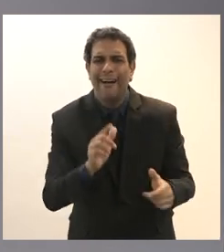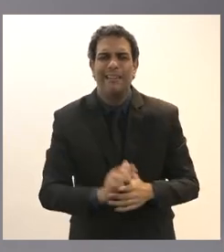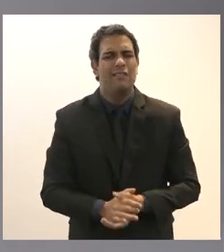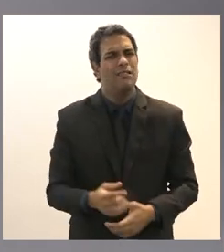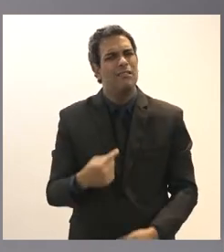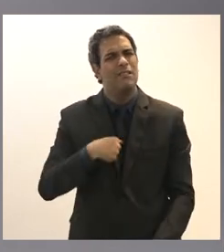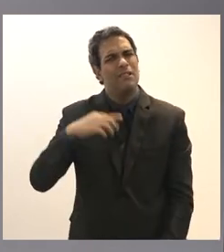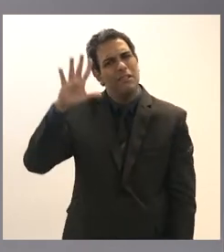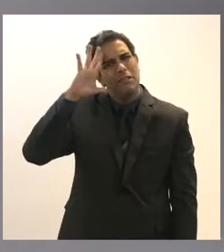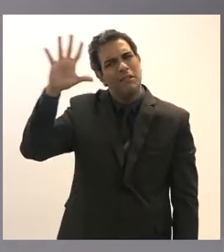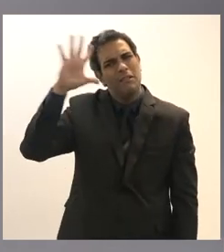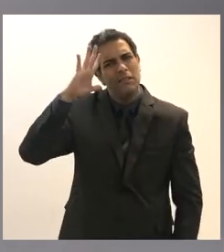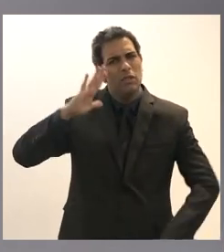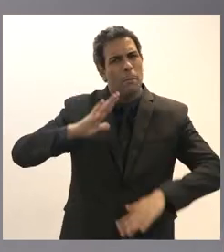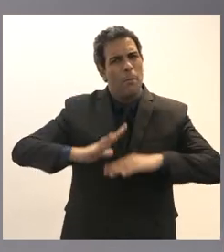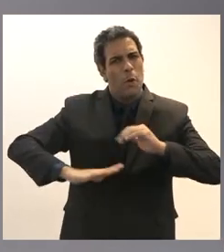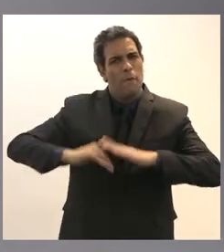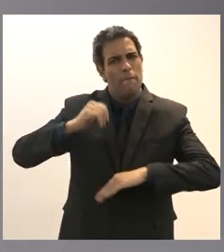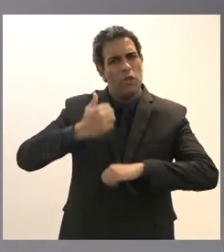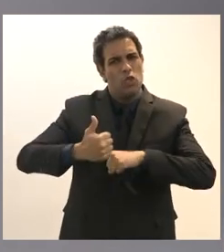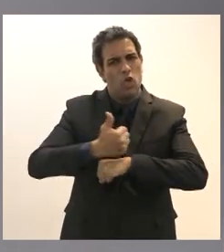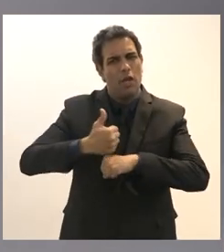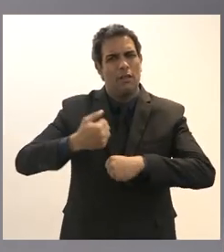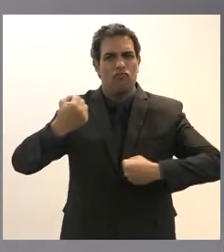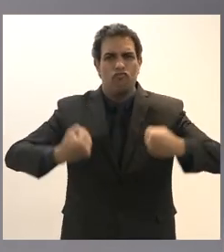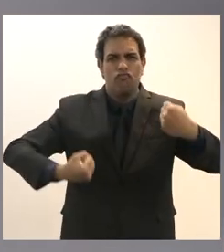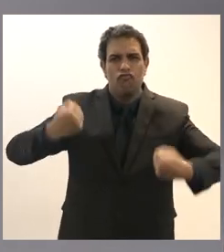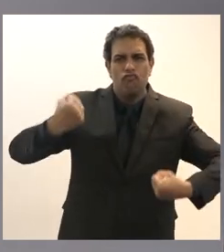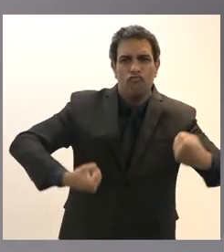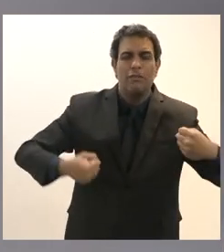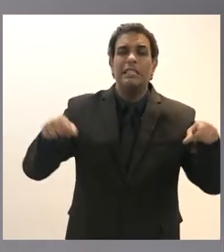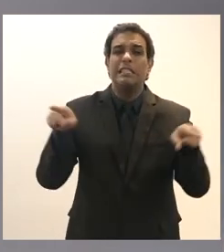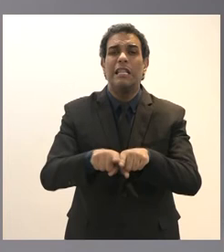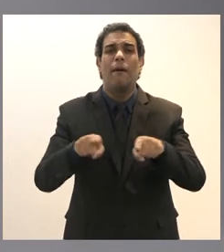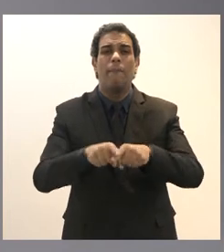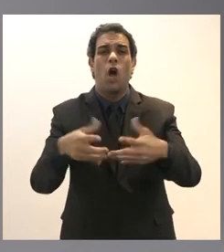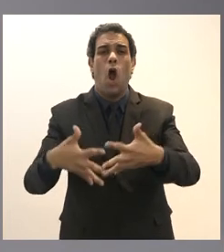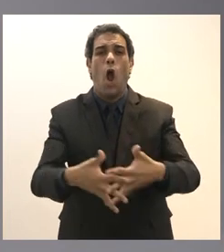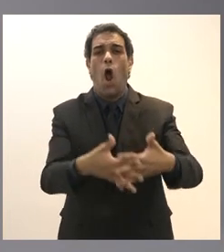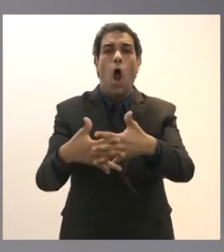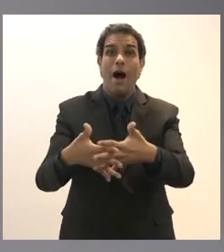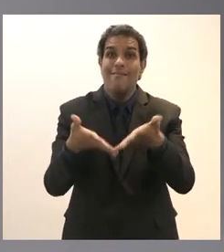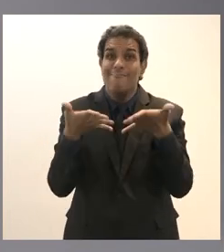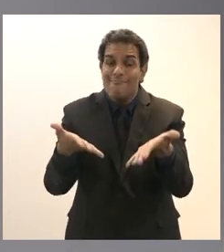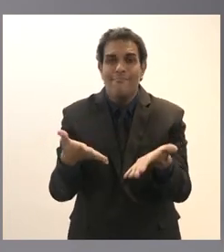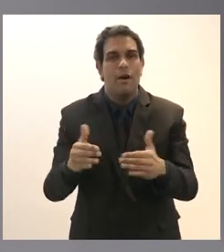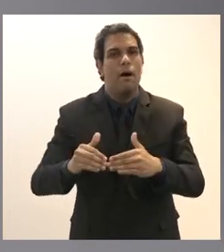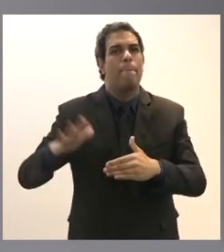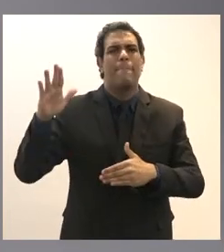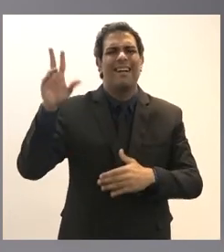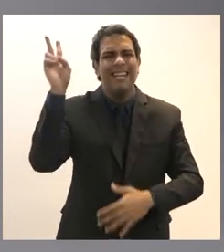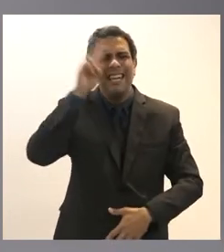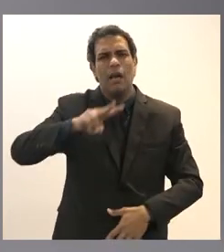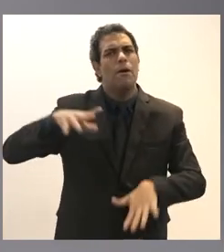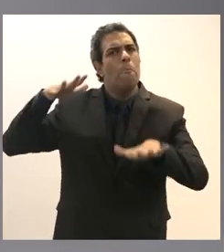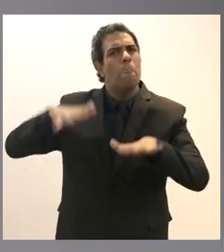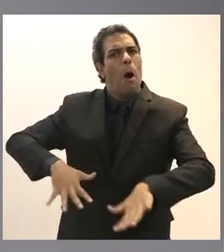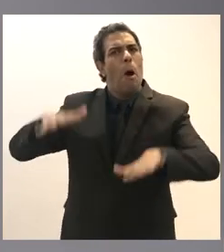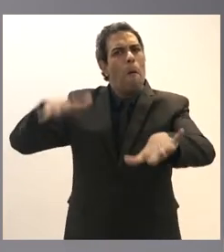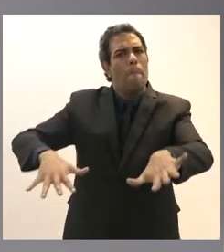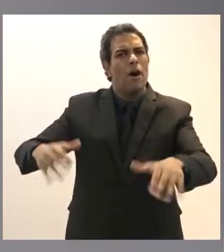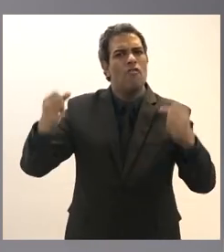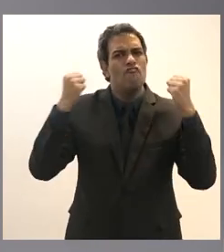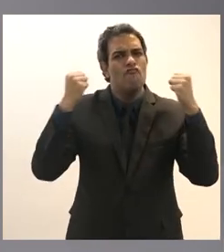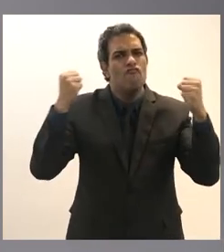imaginando os profissionais do volante mas em especial os caminhoneiros que os caminhoneiros foram para a rua defender